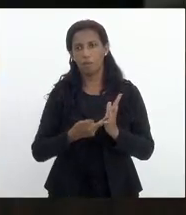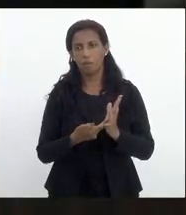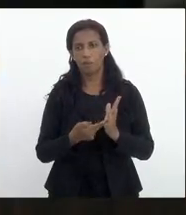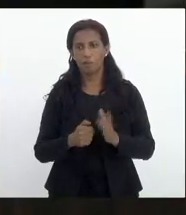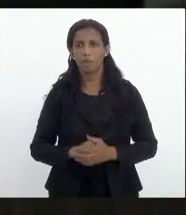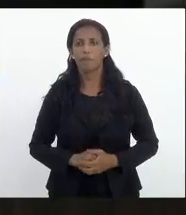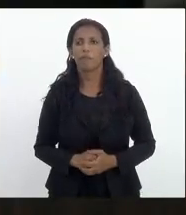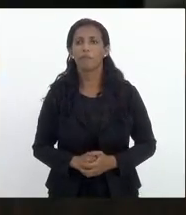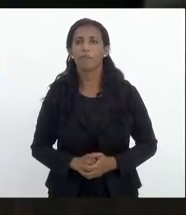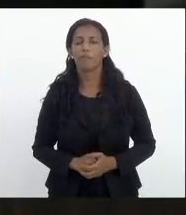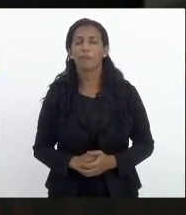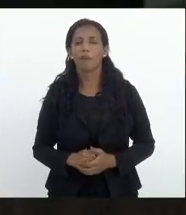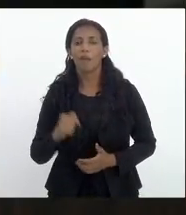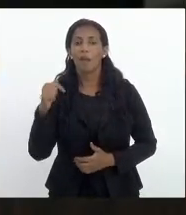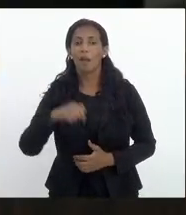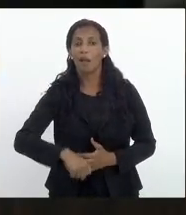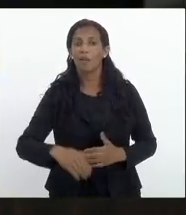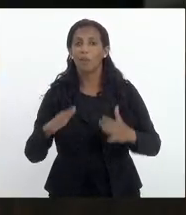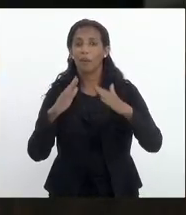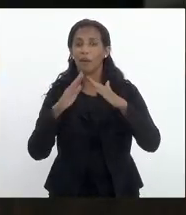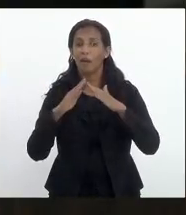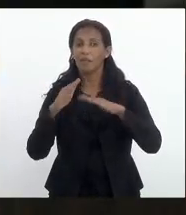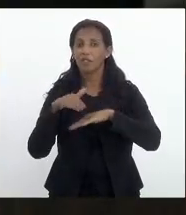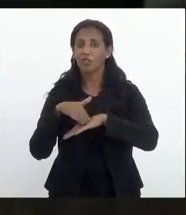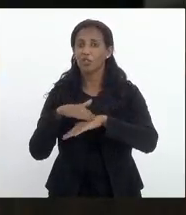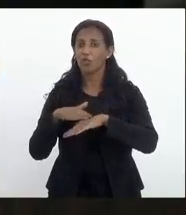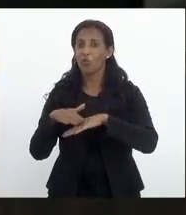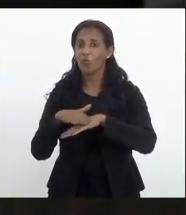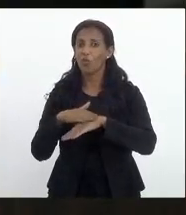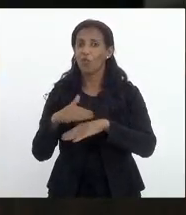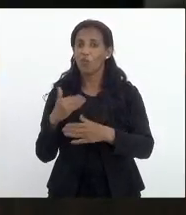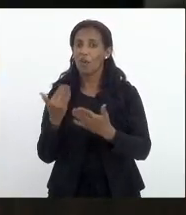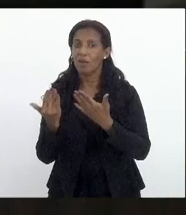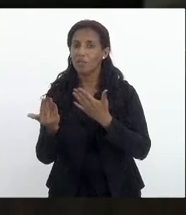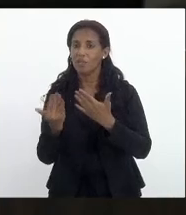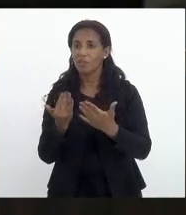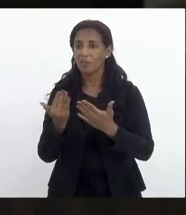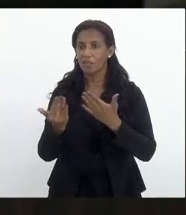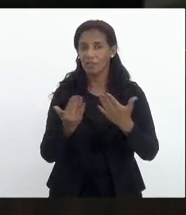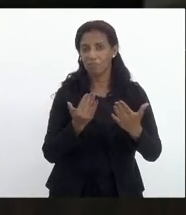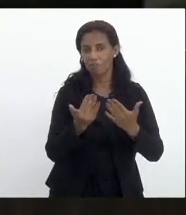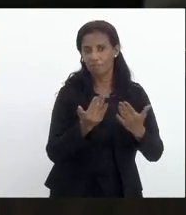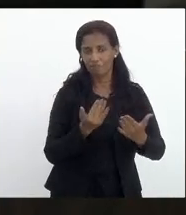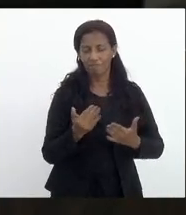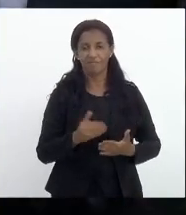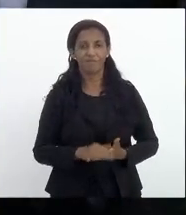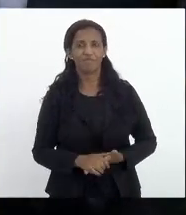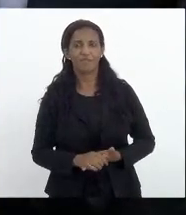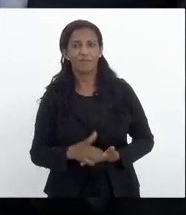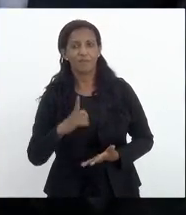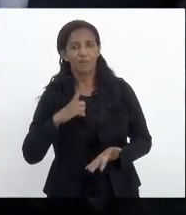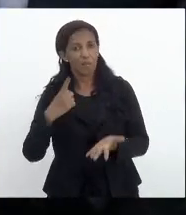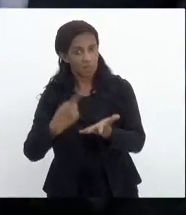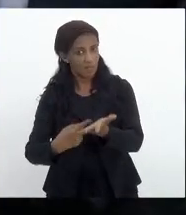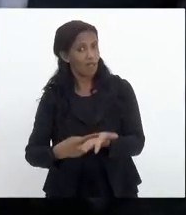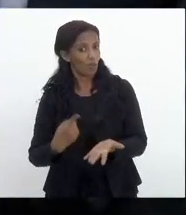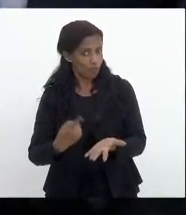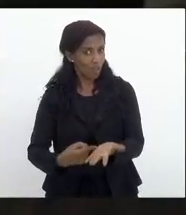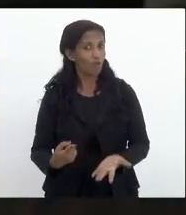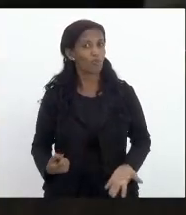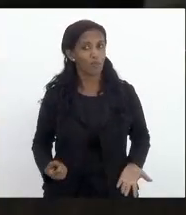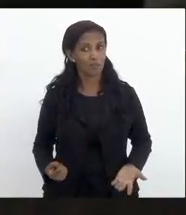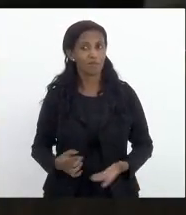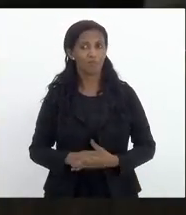casa aonde a gente conversa aonde a gente tem que buscar o consenso no dissenso mas se tem acordo tem acordo né presidente